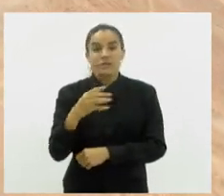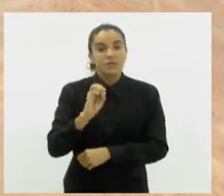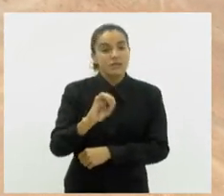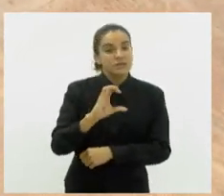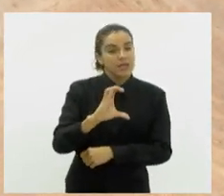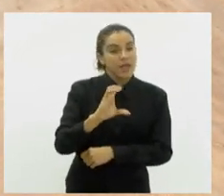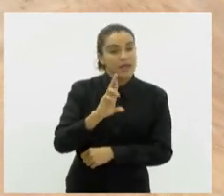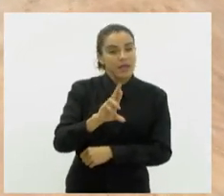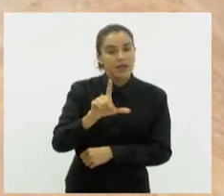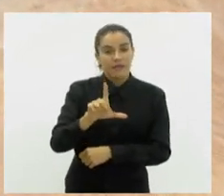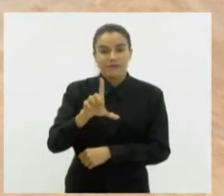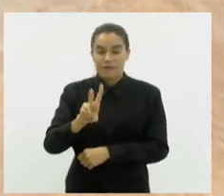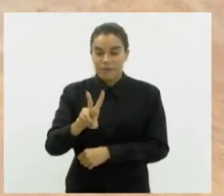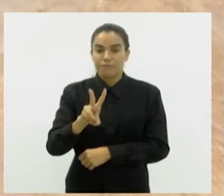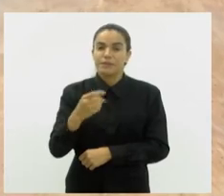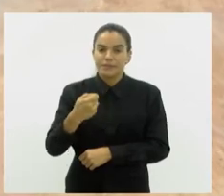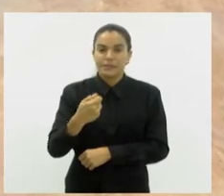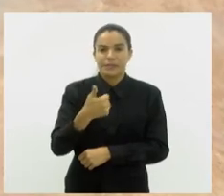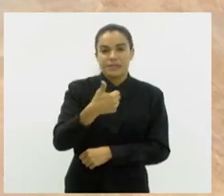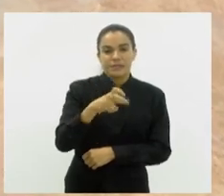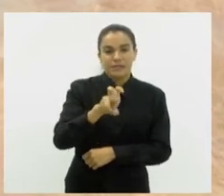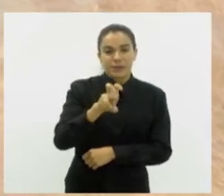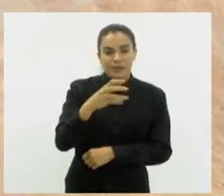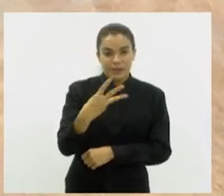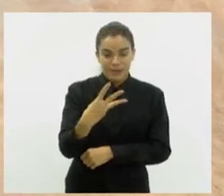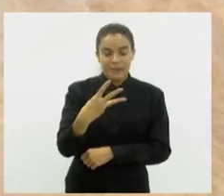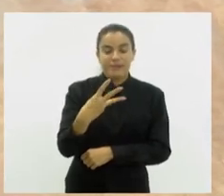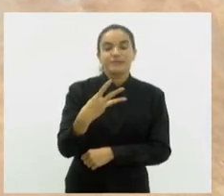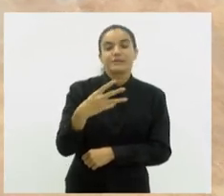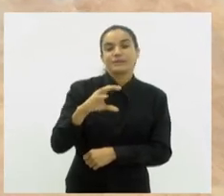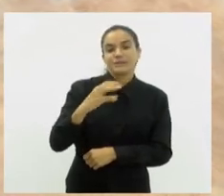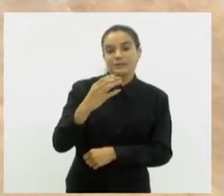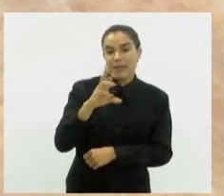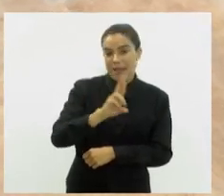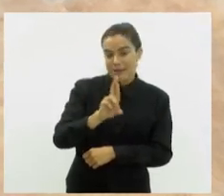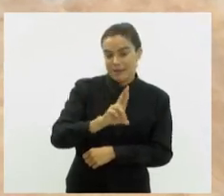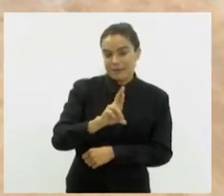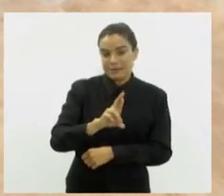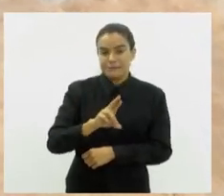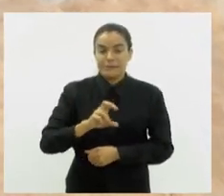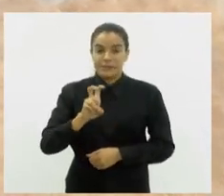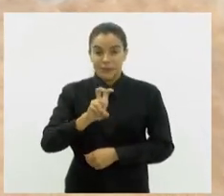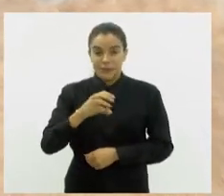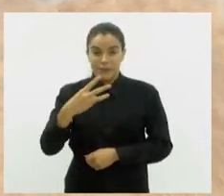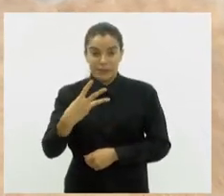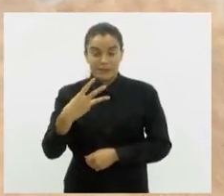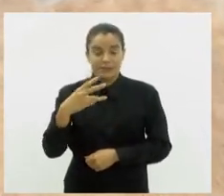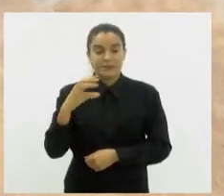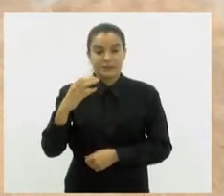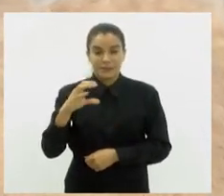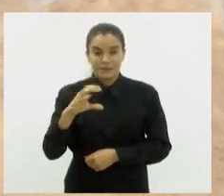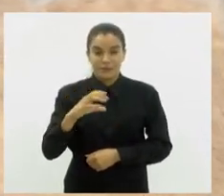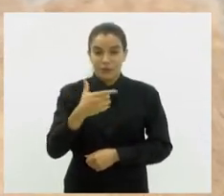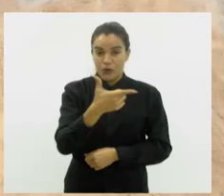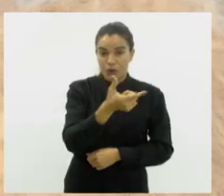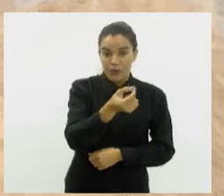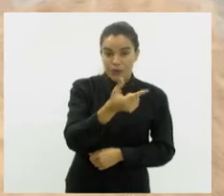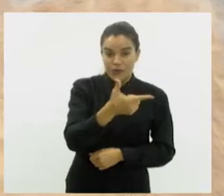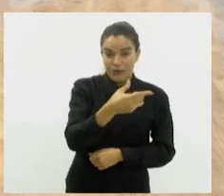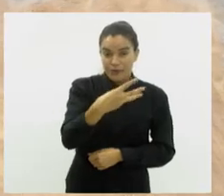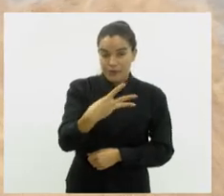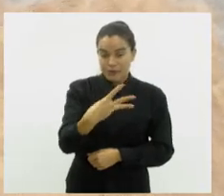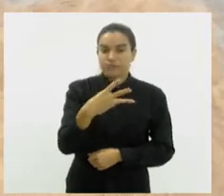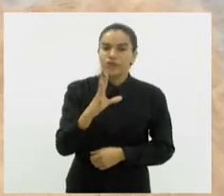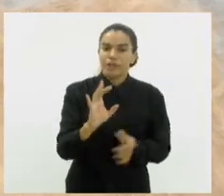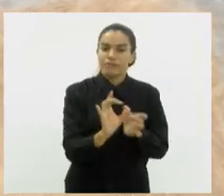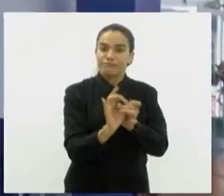precisará quitar os R 153,50. A guia de regularização de taxas de 2023 já está